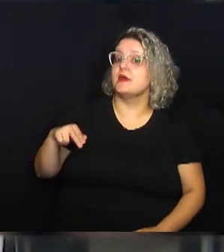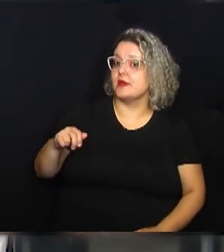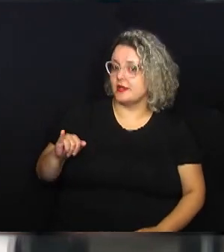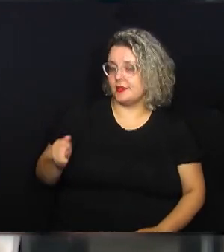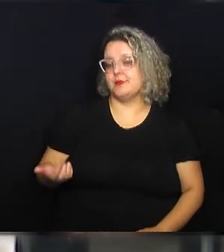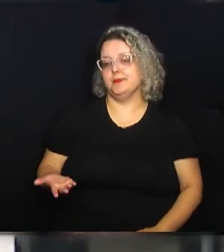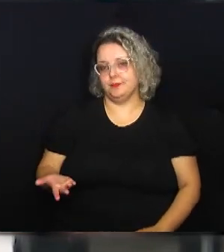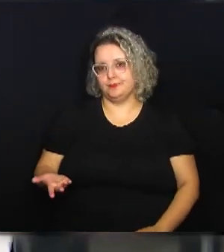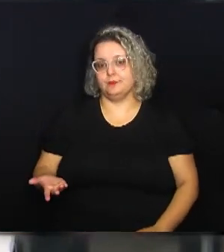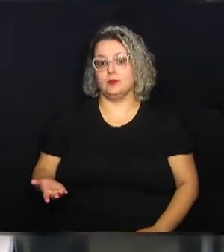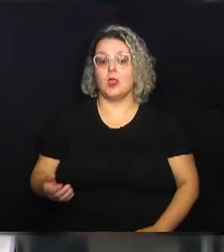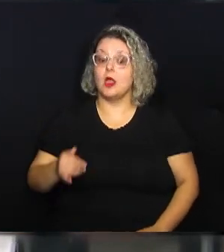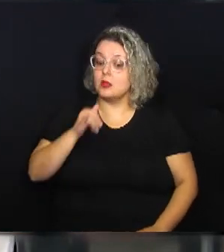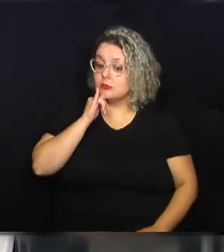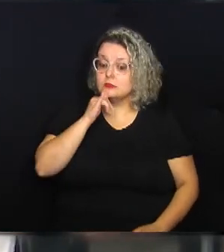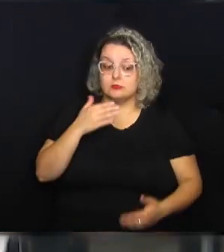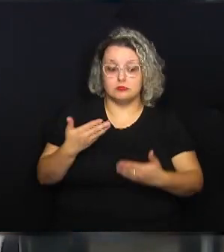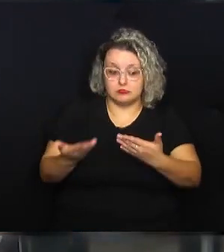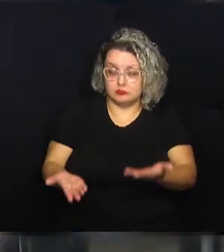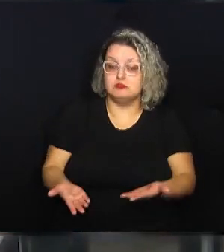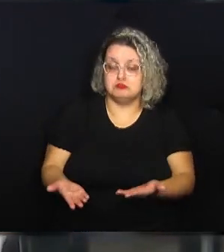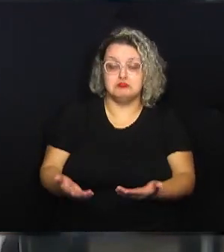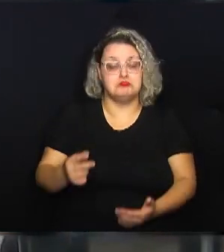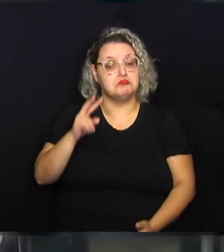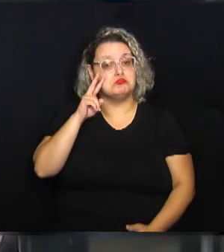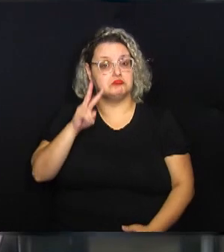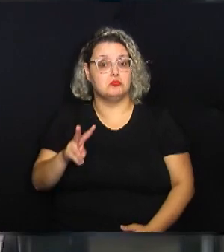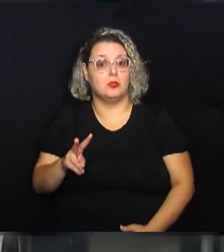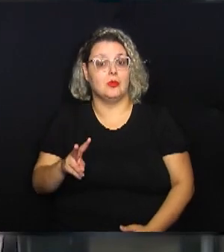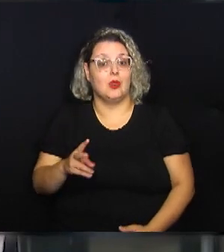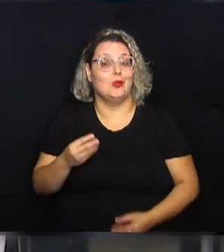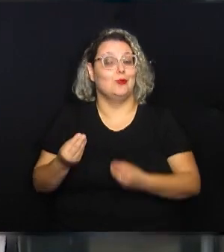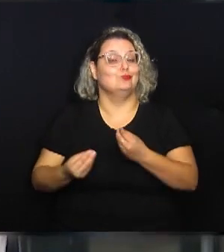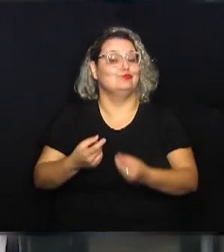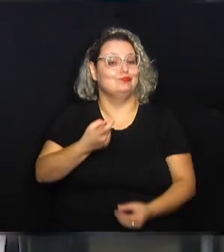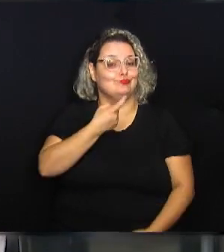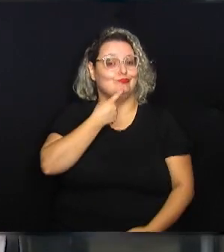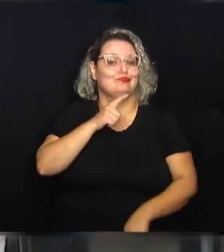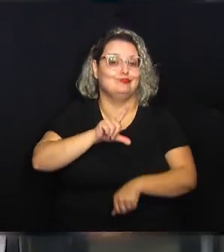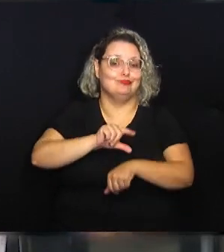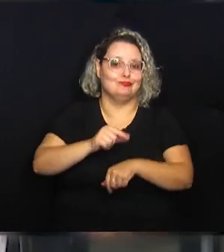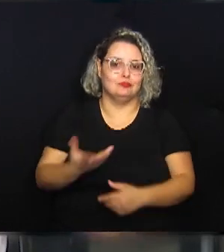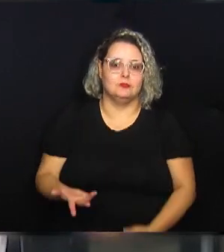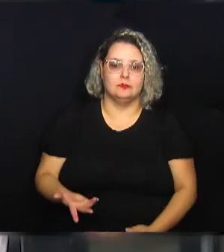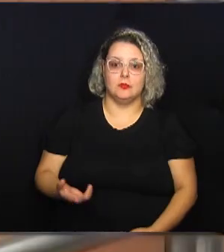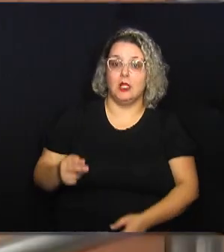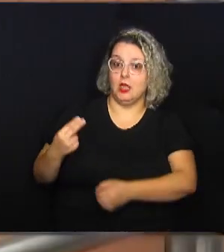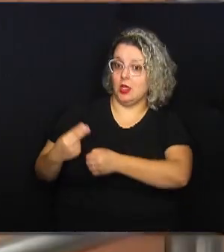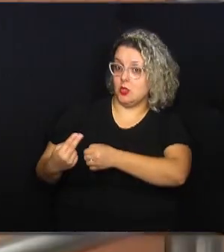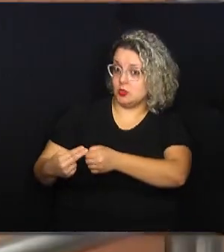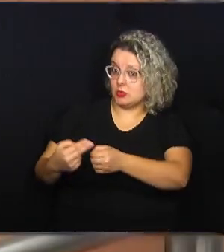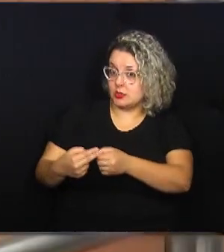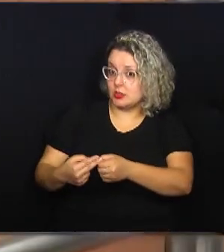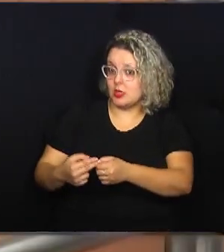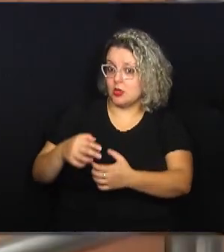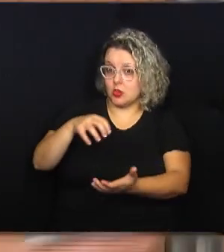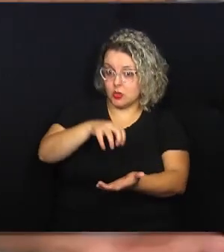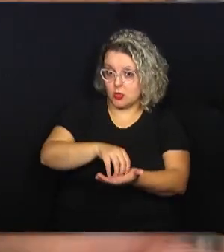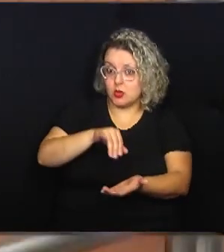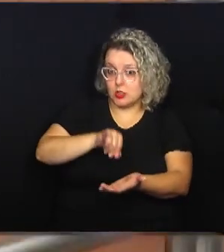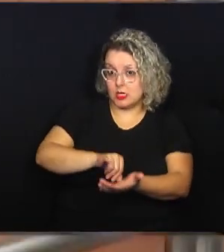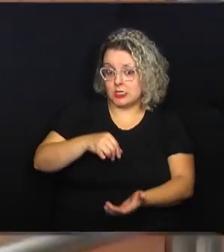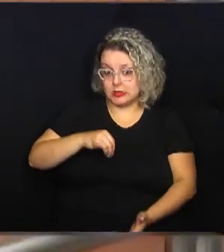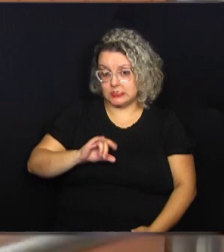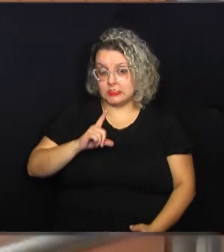Então, trazendo esses exemplos. E a gente vê como Campinas está atrasada com relação a isso. Se na Unicamp